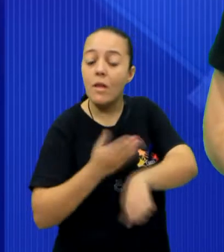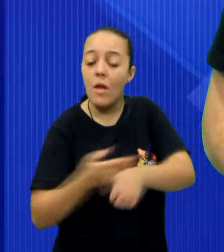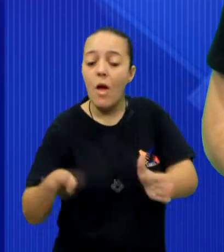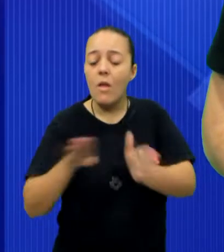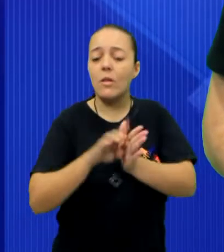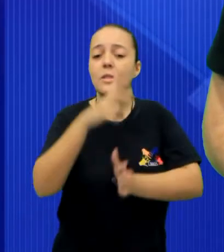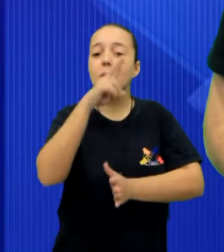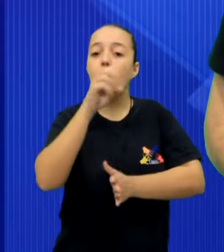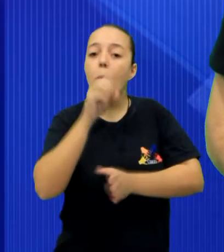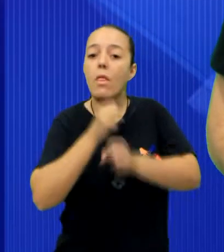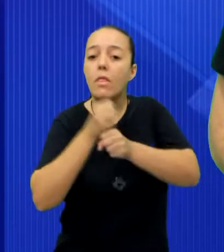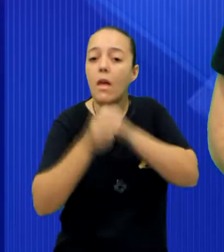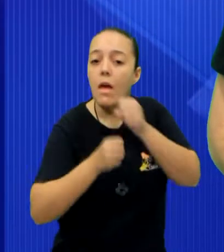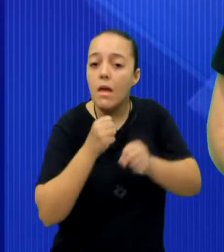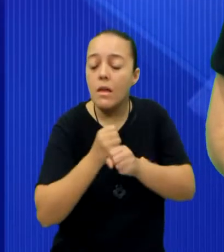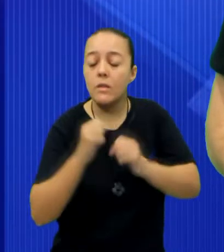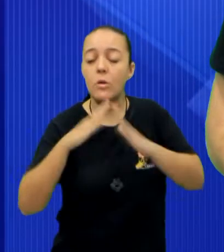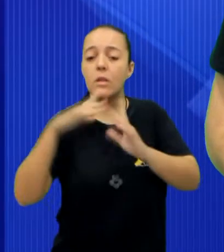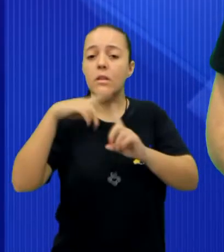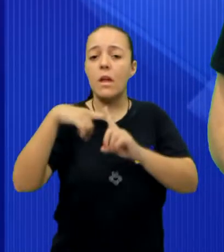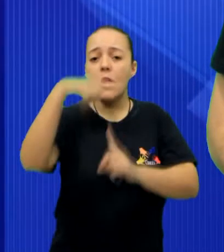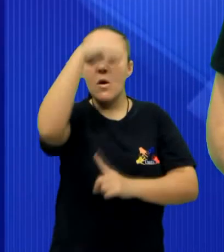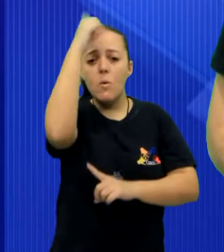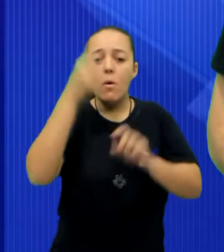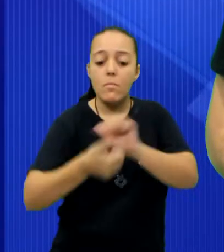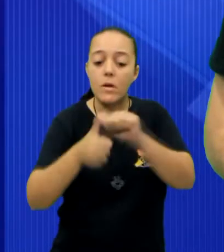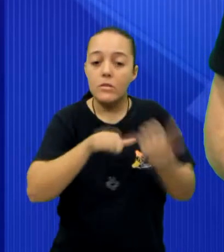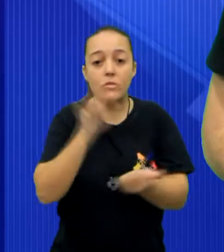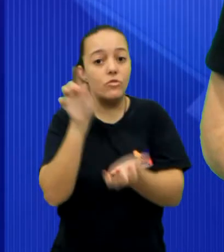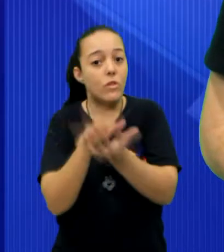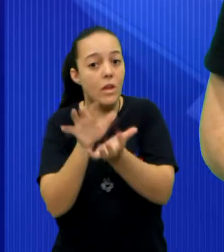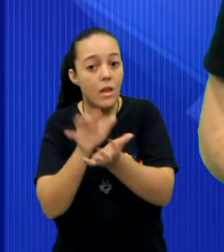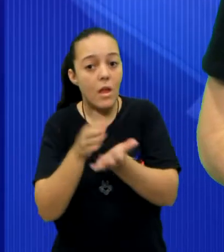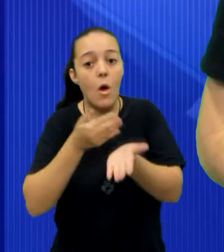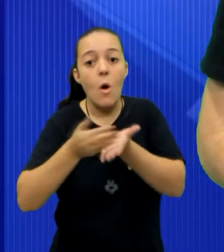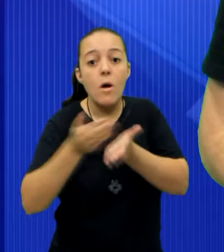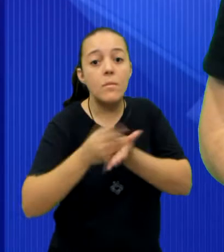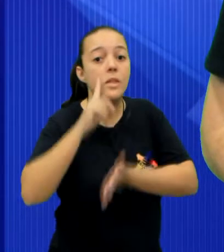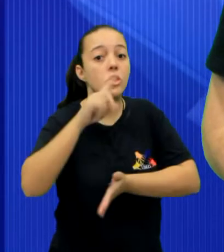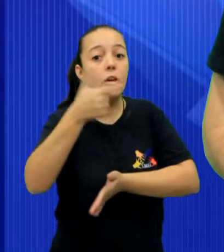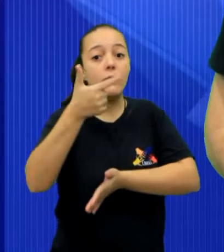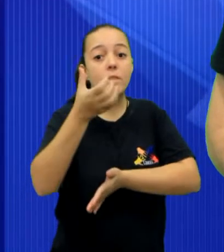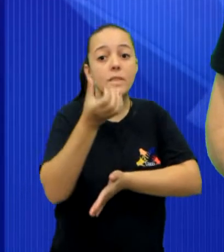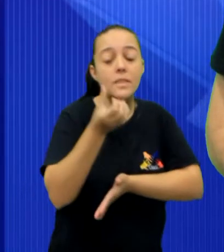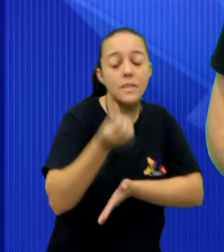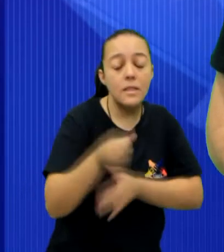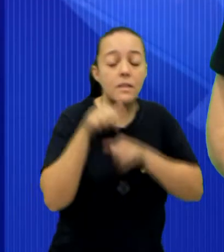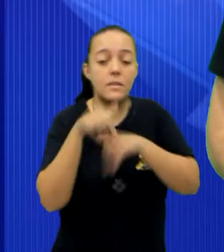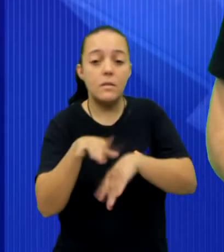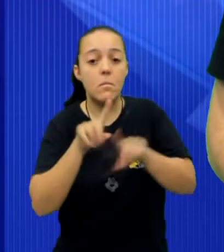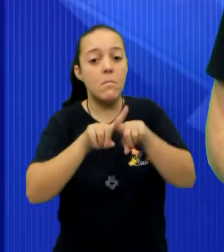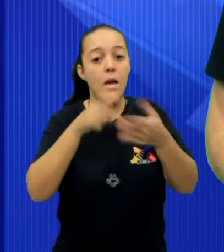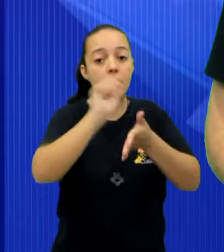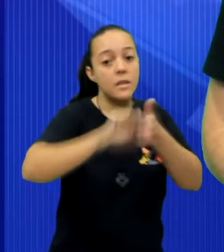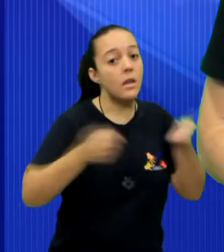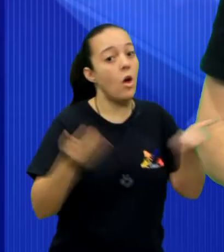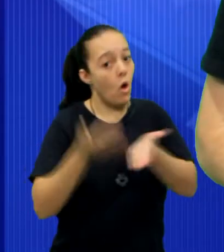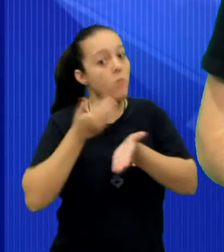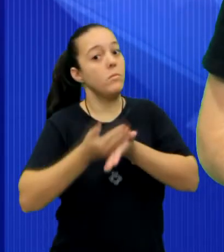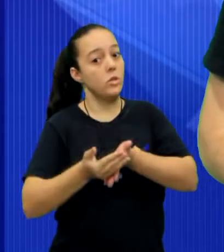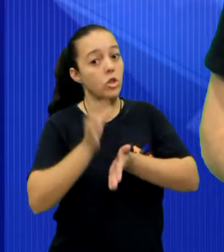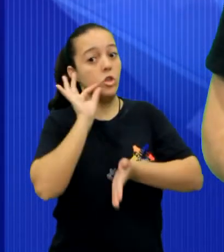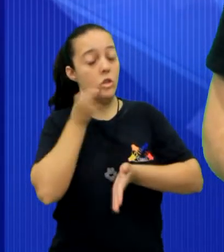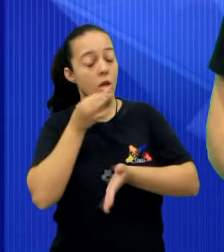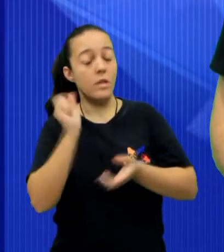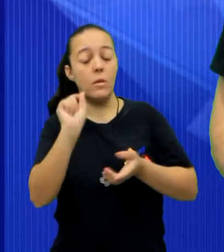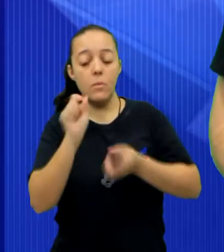rumo ao jubileu dos 50 anos da paróquia São João Batista de Jacarei. A largada será no dia 26 de setembro, mas as inscrições já